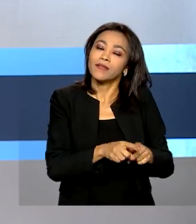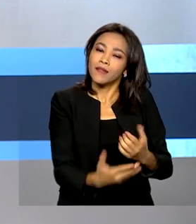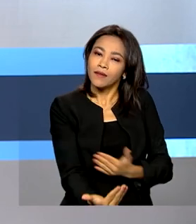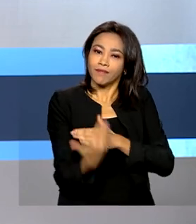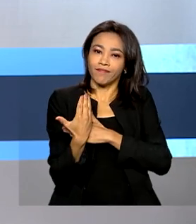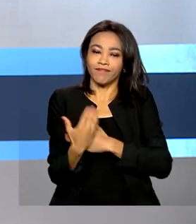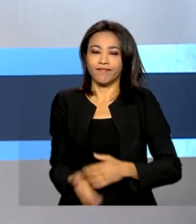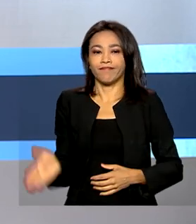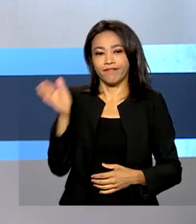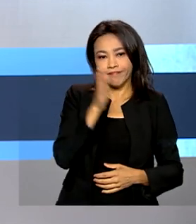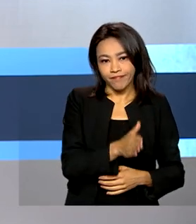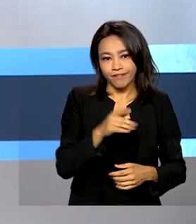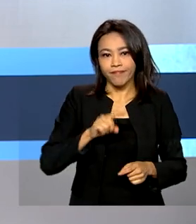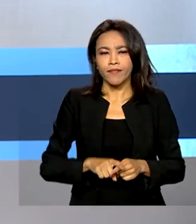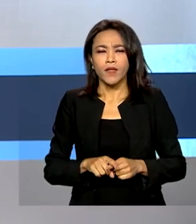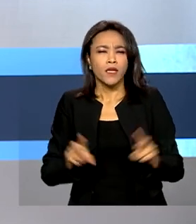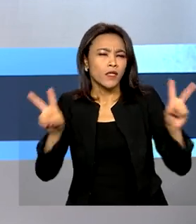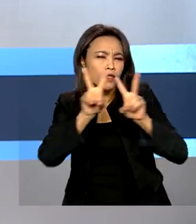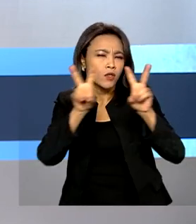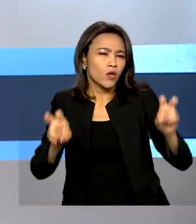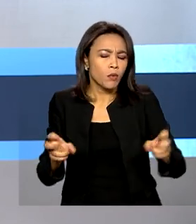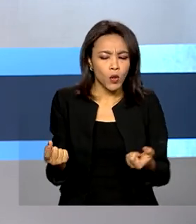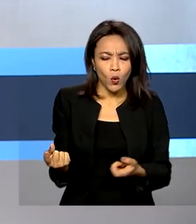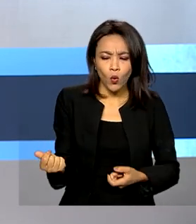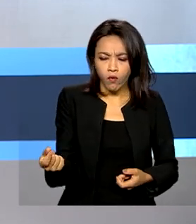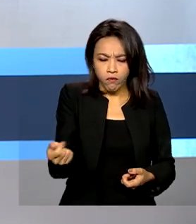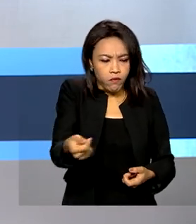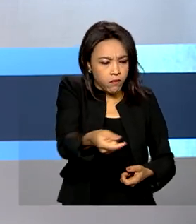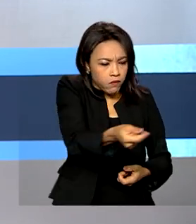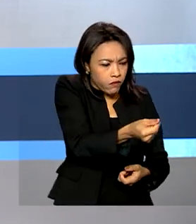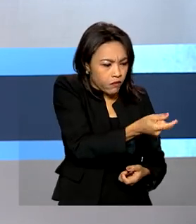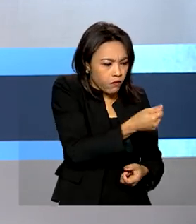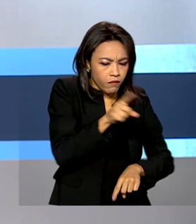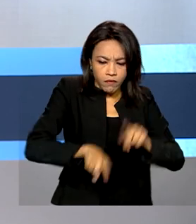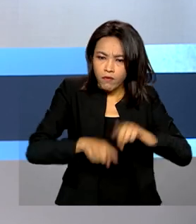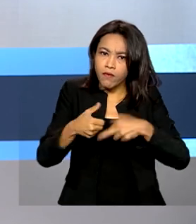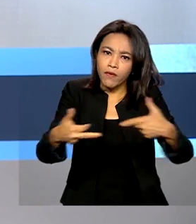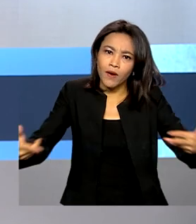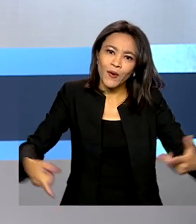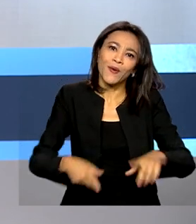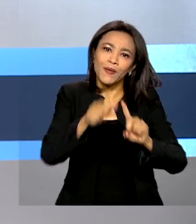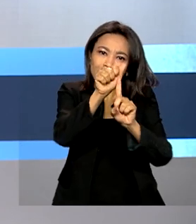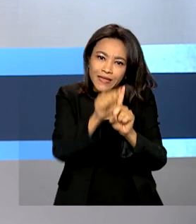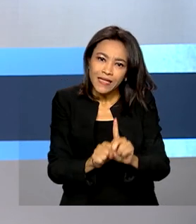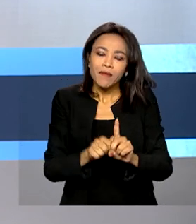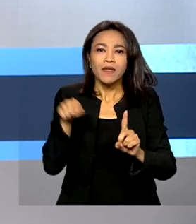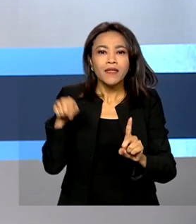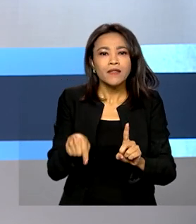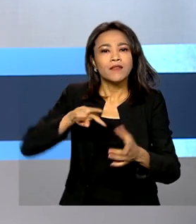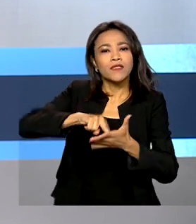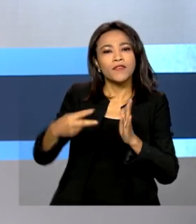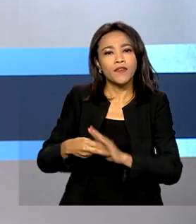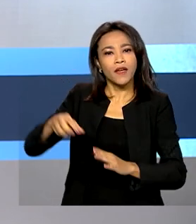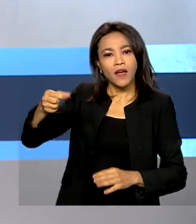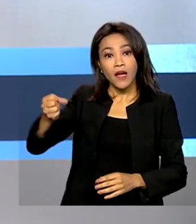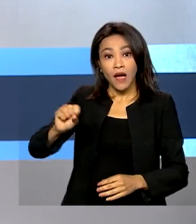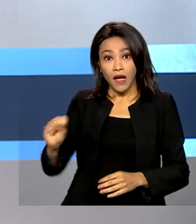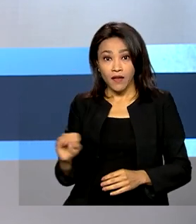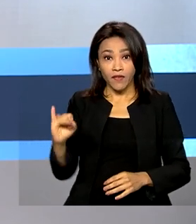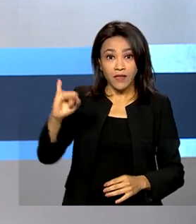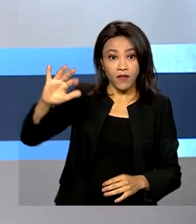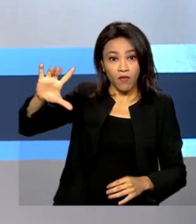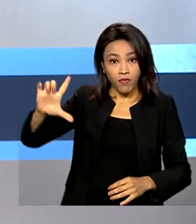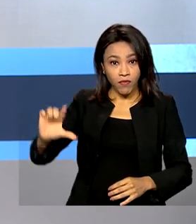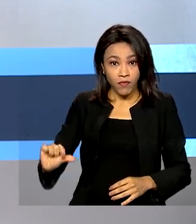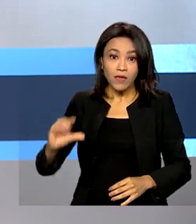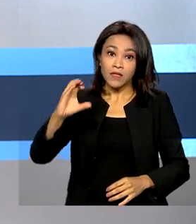E a prévia do comportamento dos preços, agora em setembro, indica deflação de menos 0,37%.